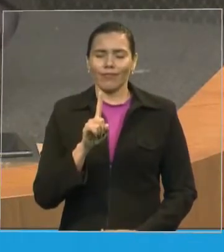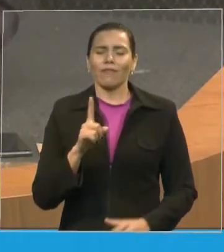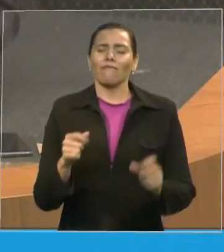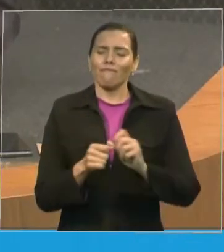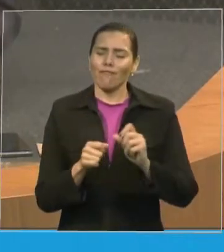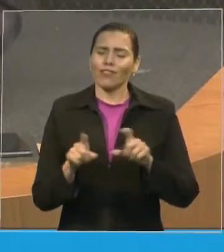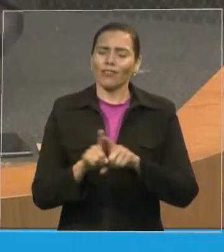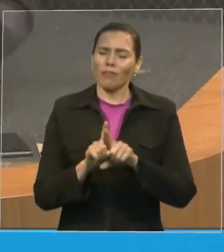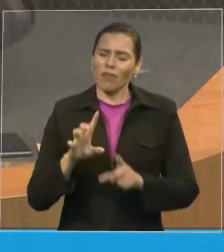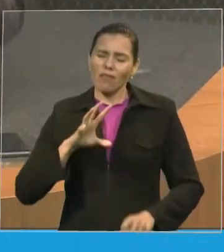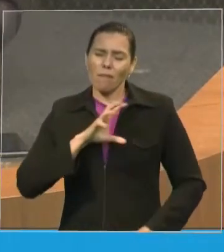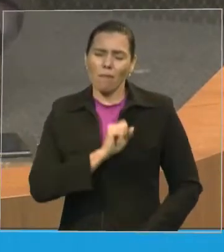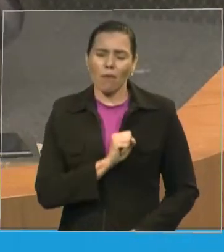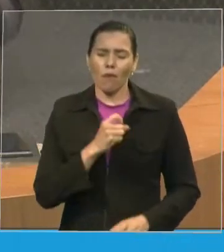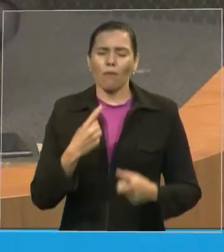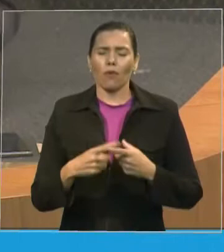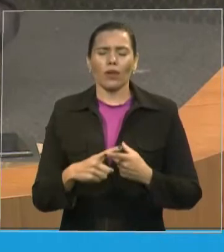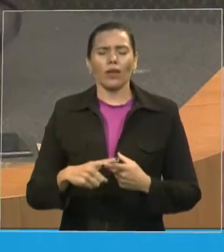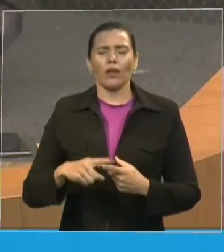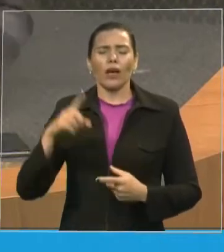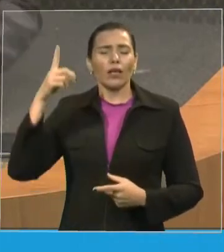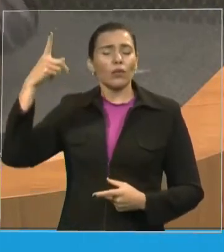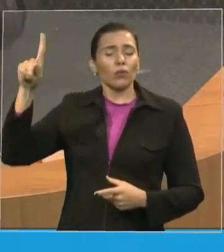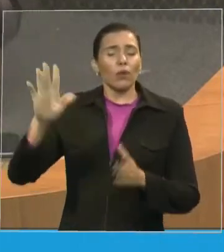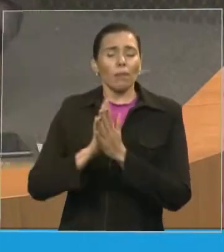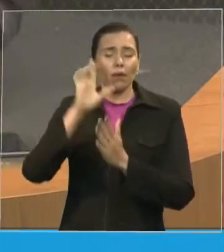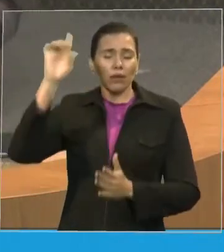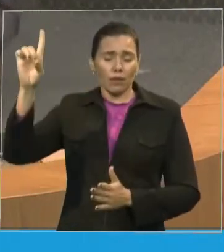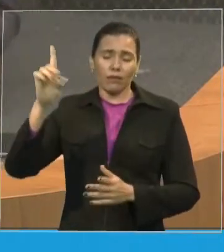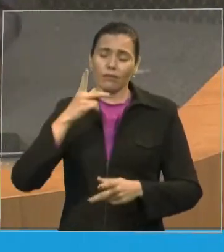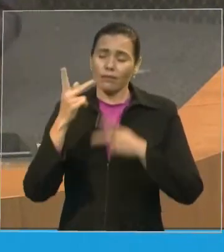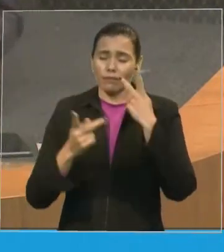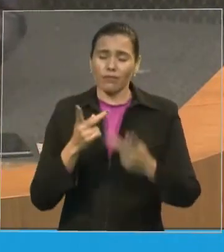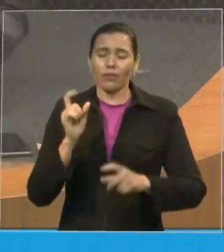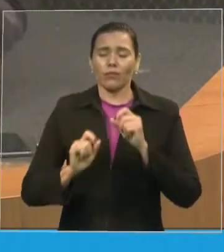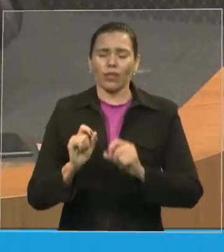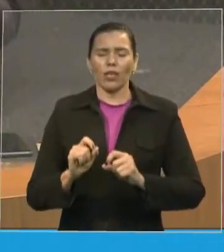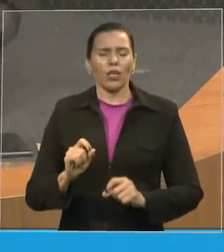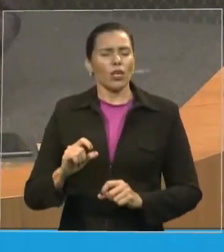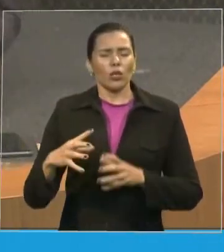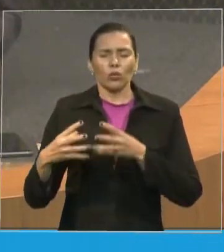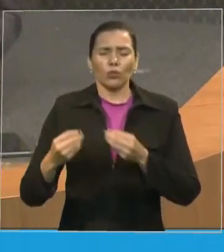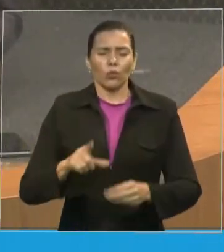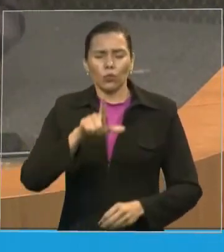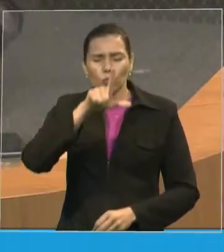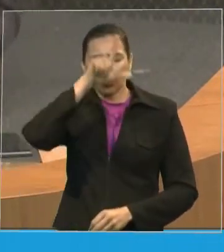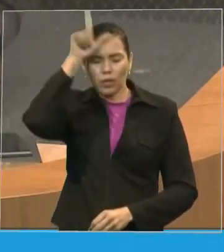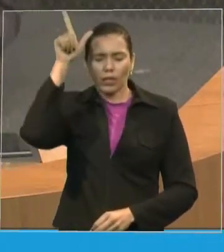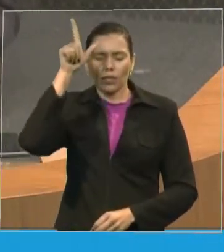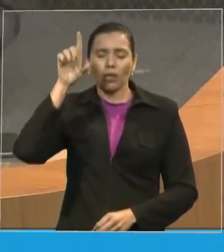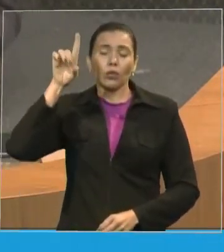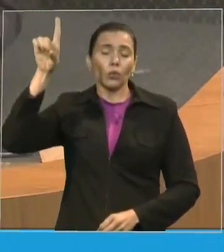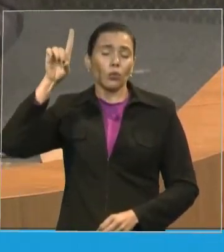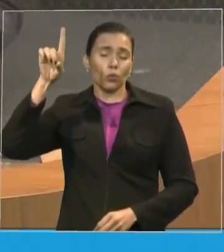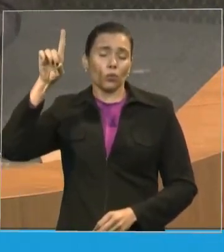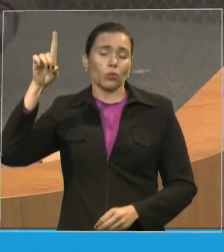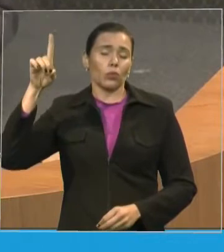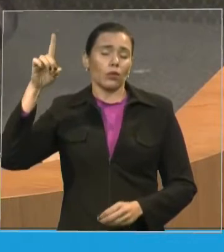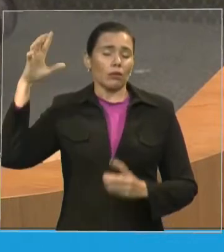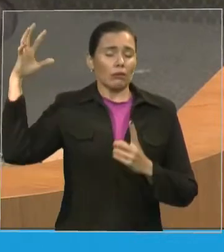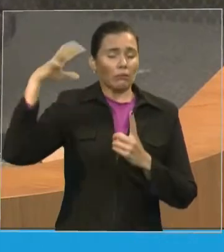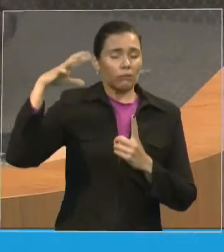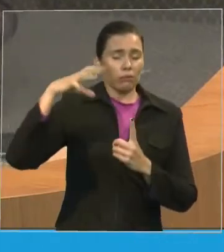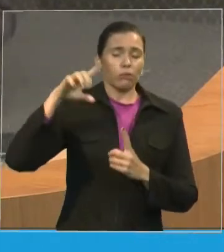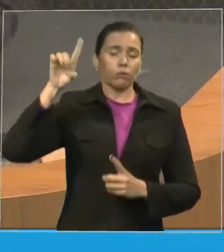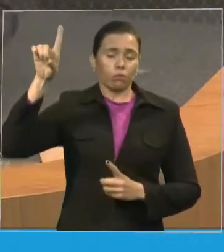autoridade procede de ti e deve ser exercida para o bem dos bons e para